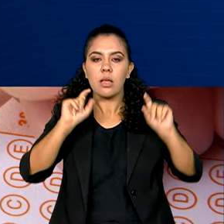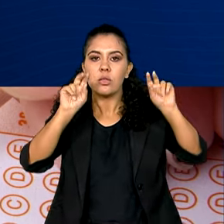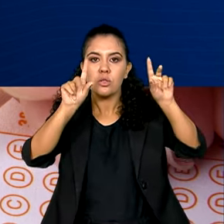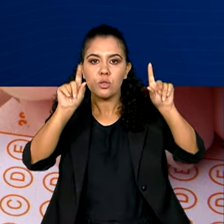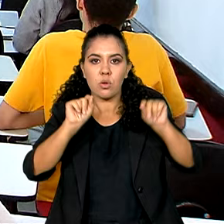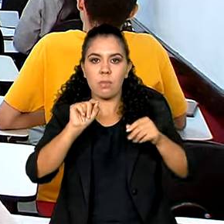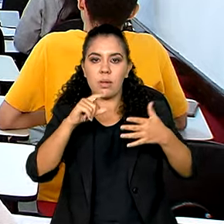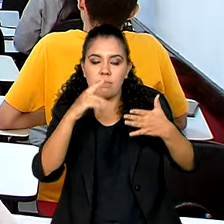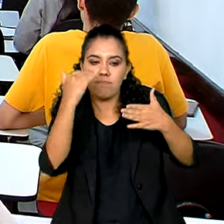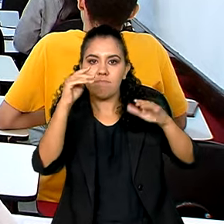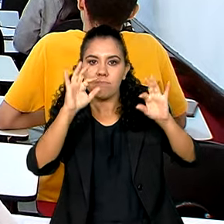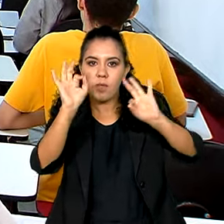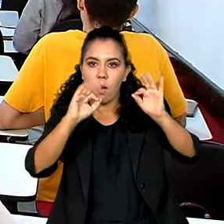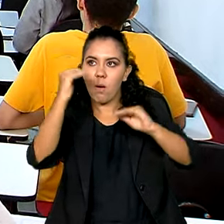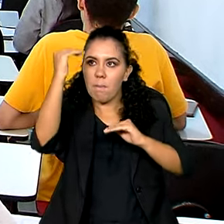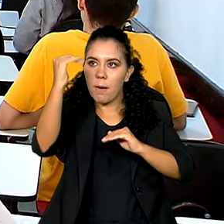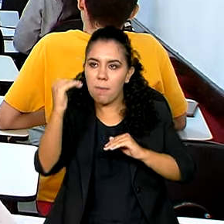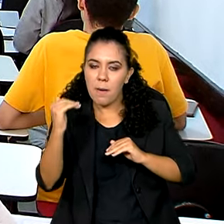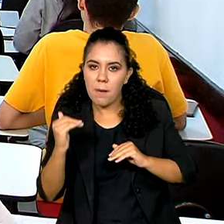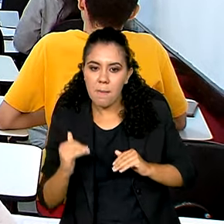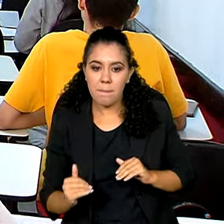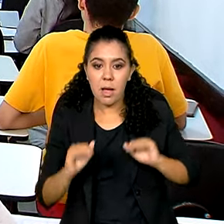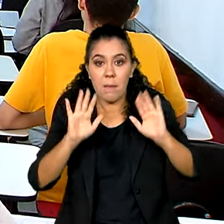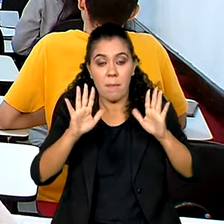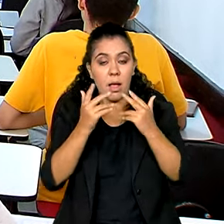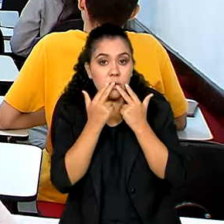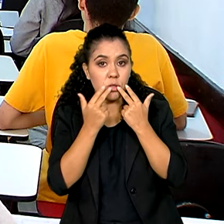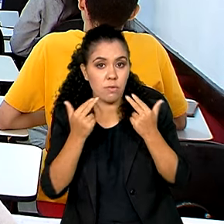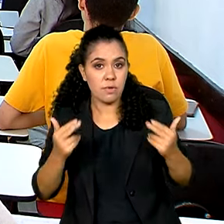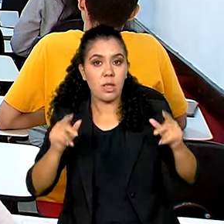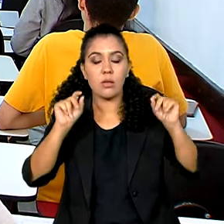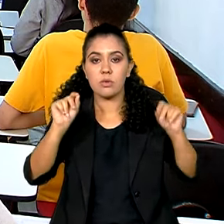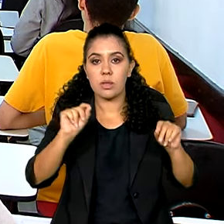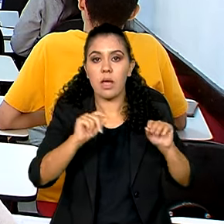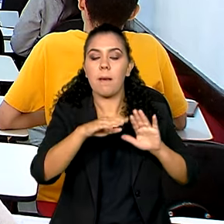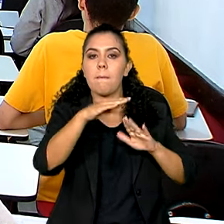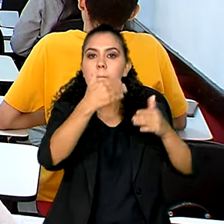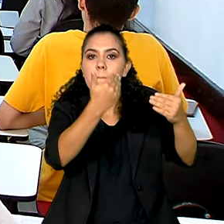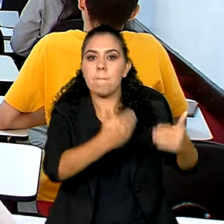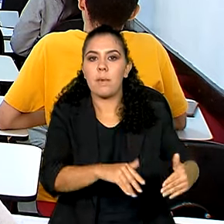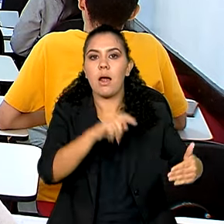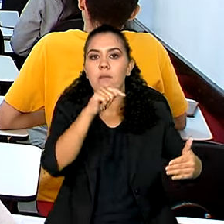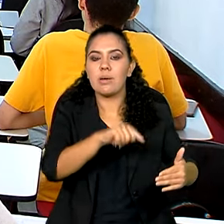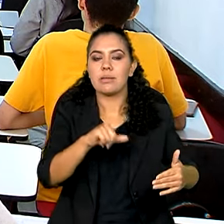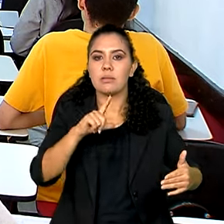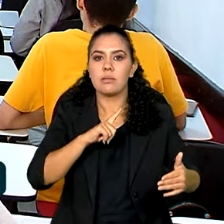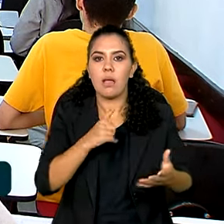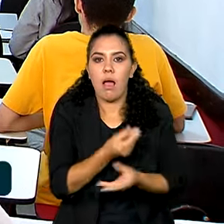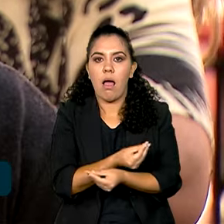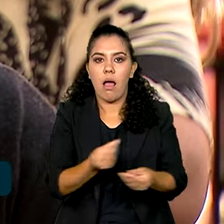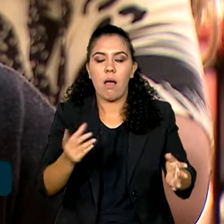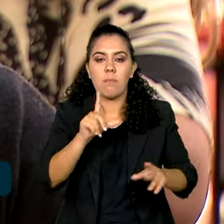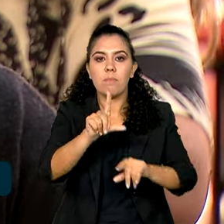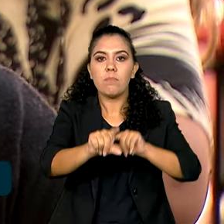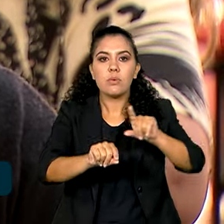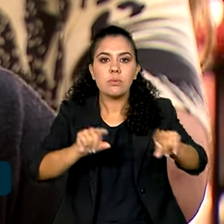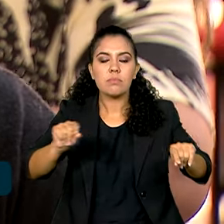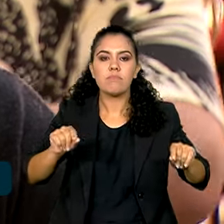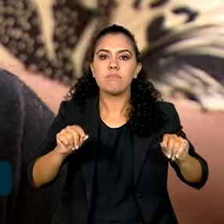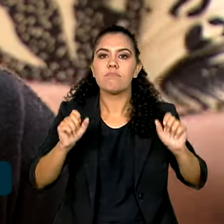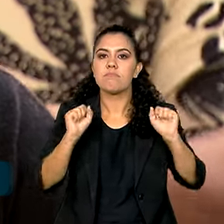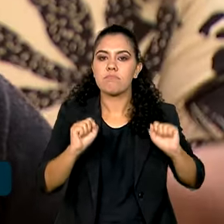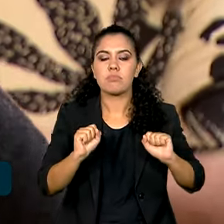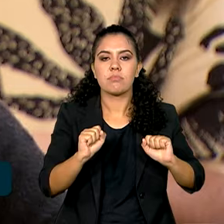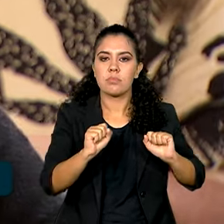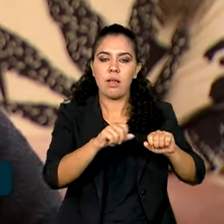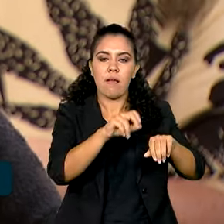A grande novidade é que o exame amplia a possibilidade de escolha das vagas. Em algumas